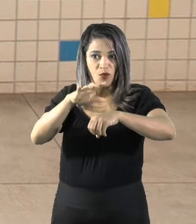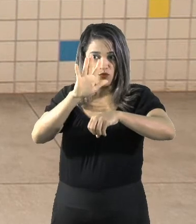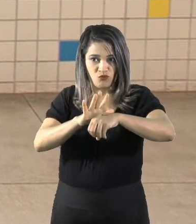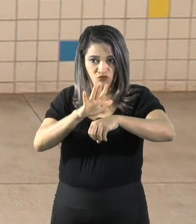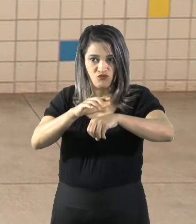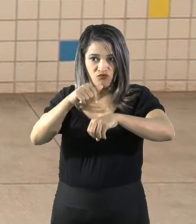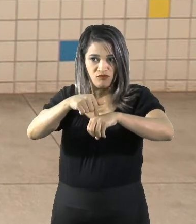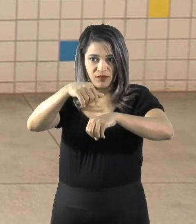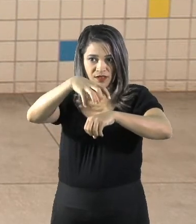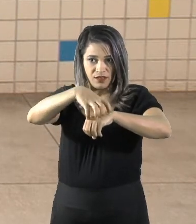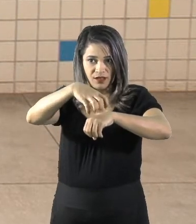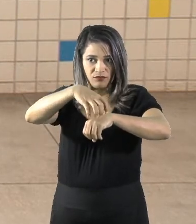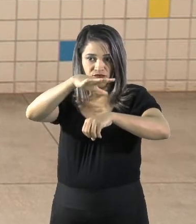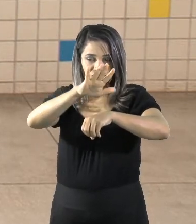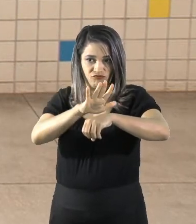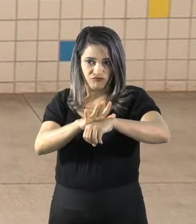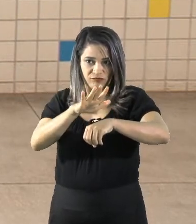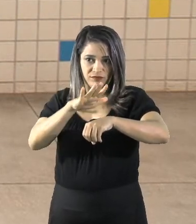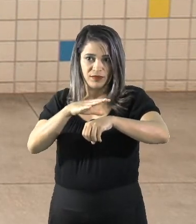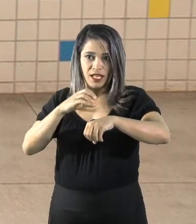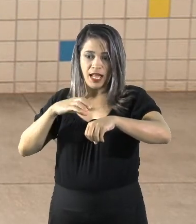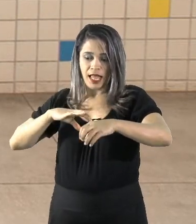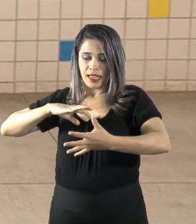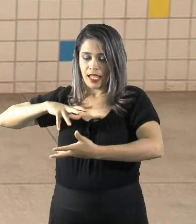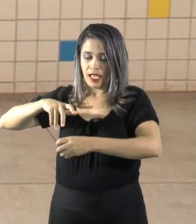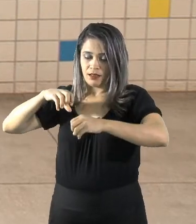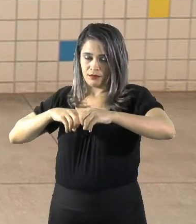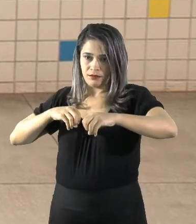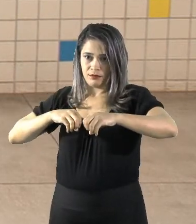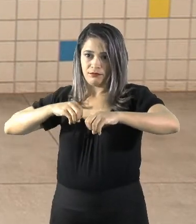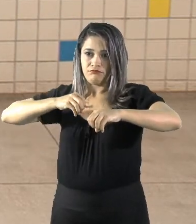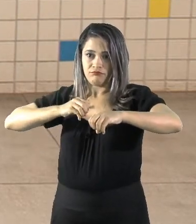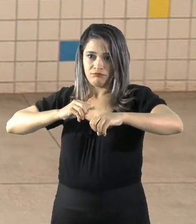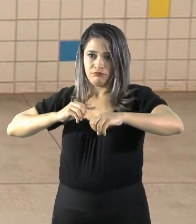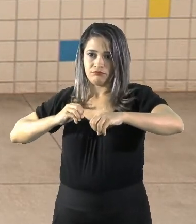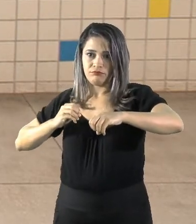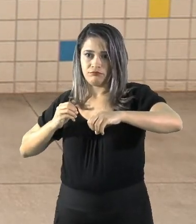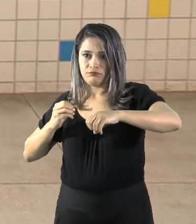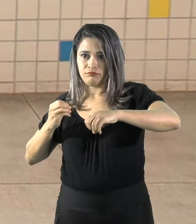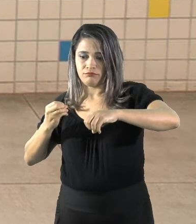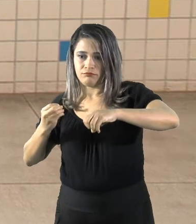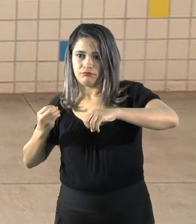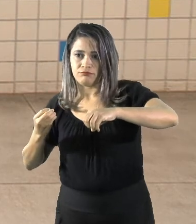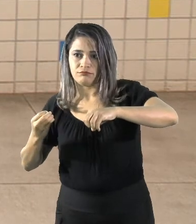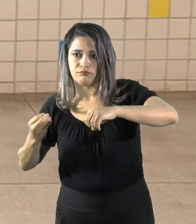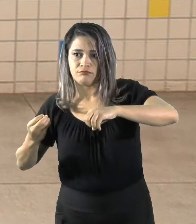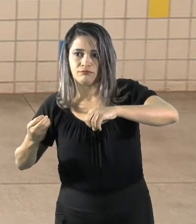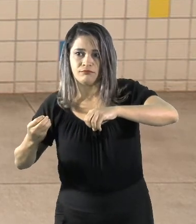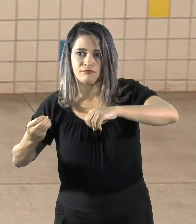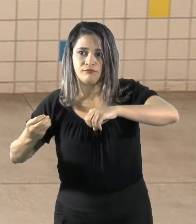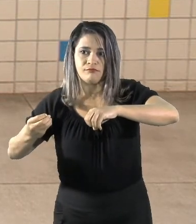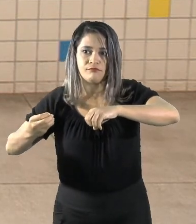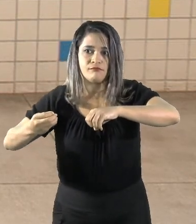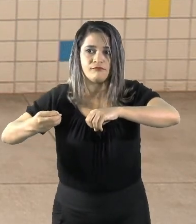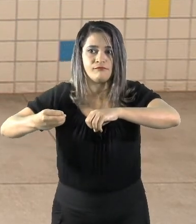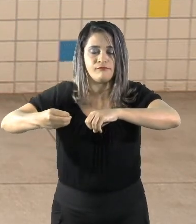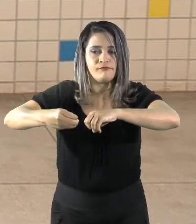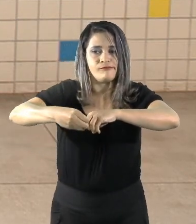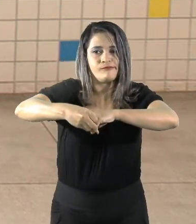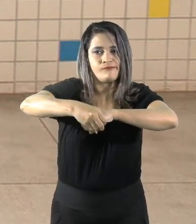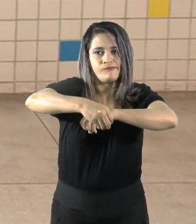está aqui no centro, né? O planeta Terra está aqui. Então, é este movimento que ele vai fazer em torno do Sol,